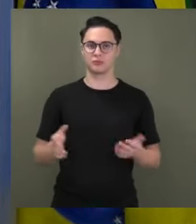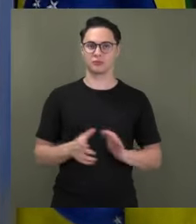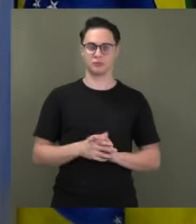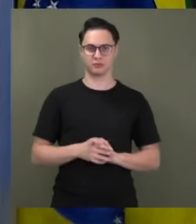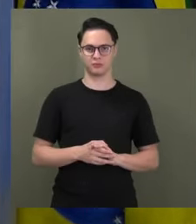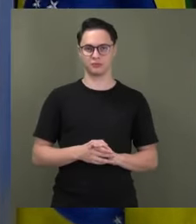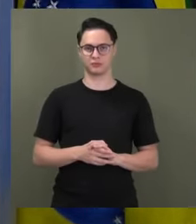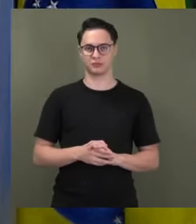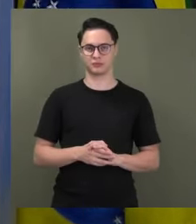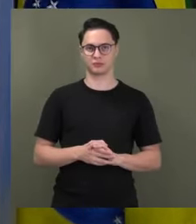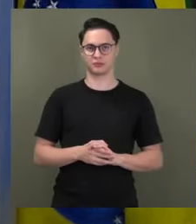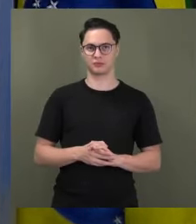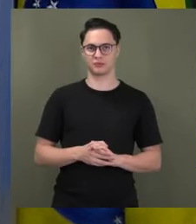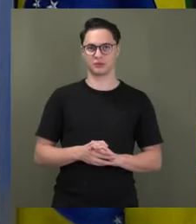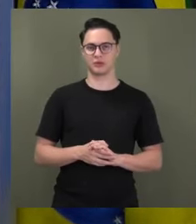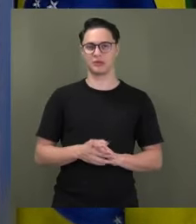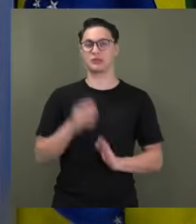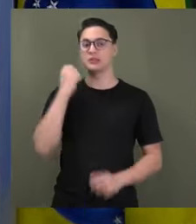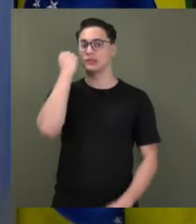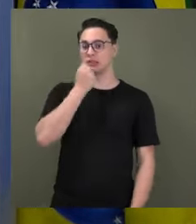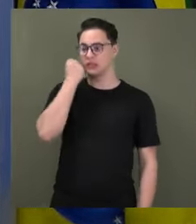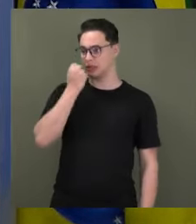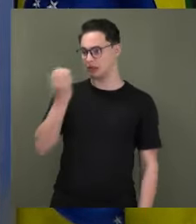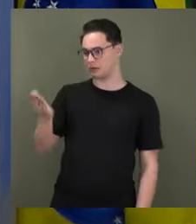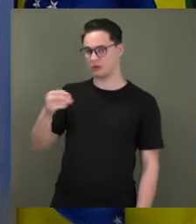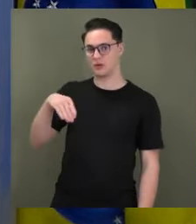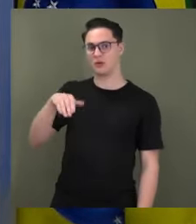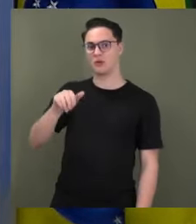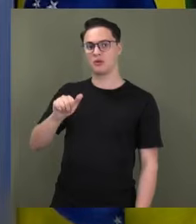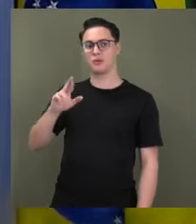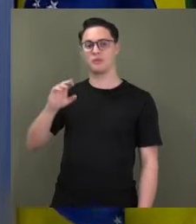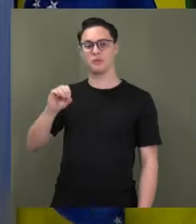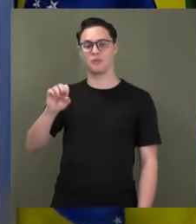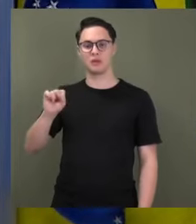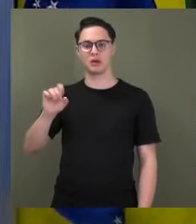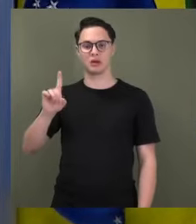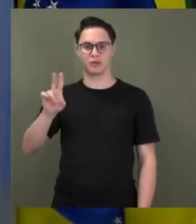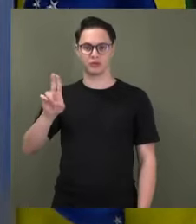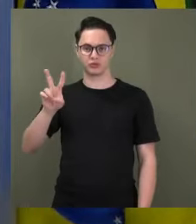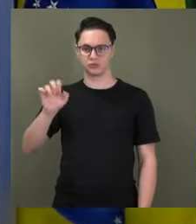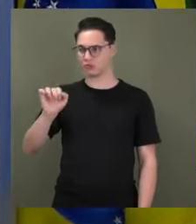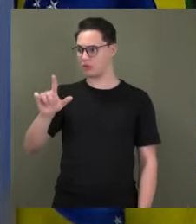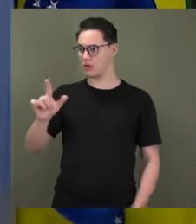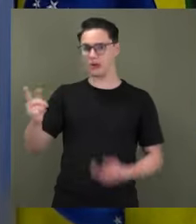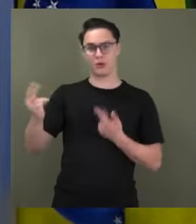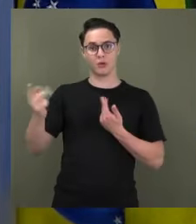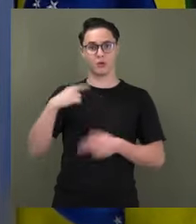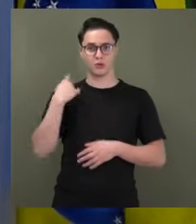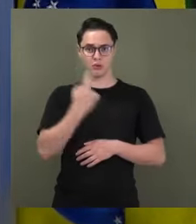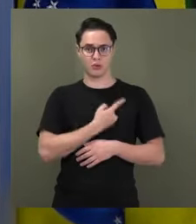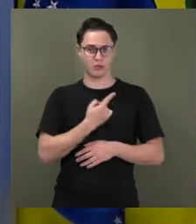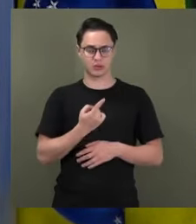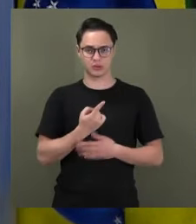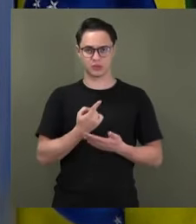que é um senador zumbi, senador Marcos Duval. É um colega como nós, não existe aqui senador de primeira classe,